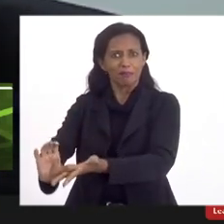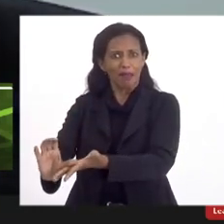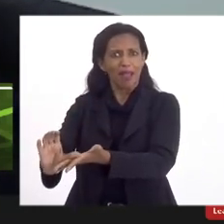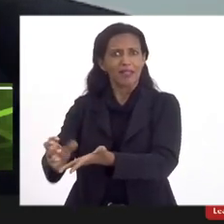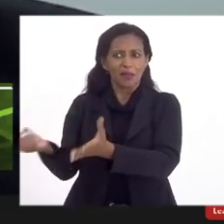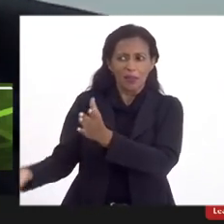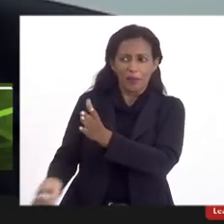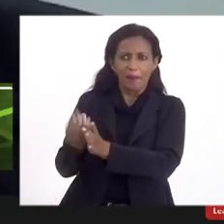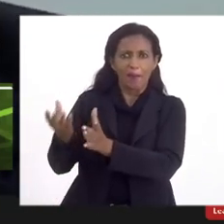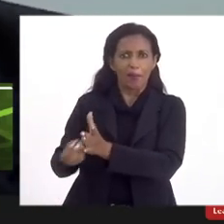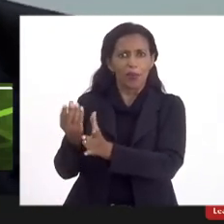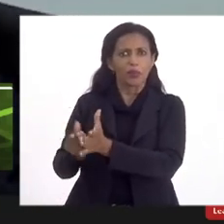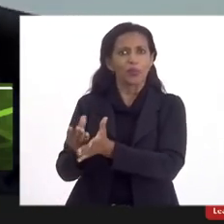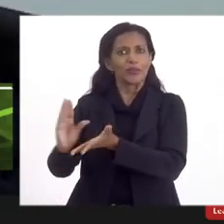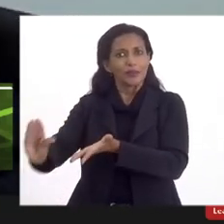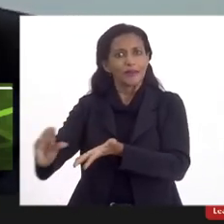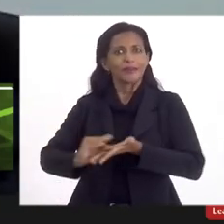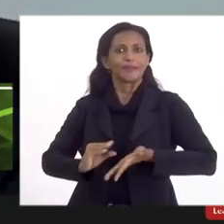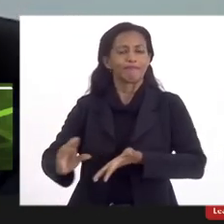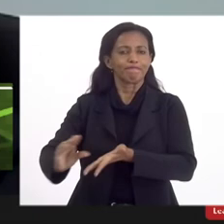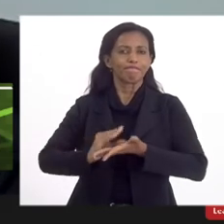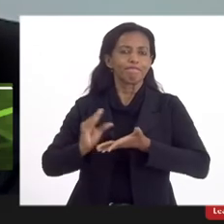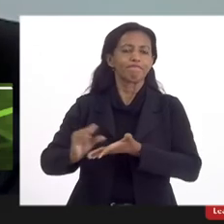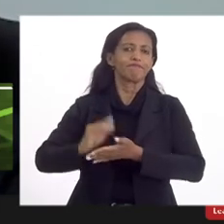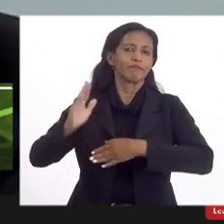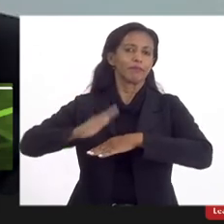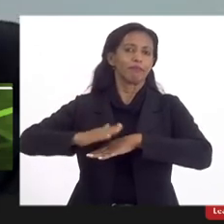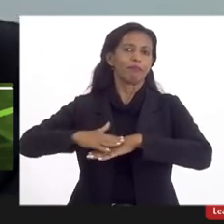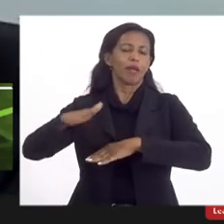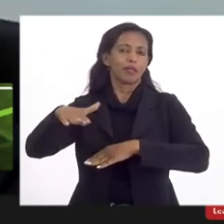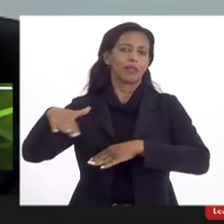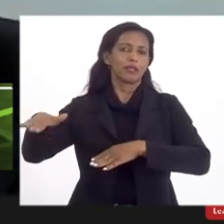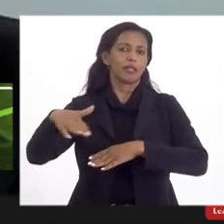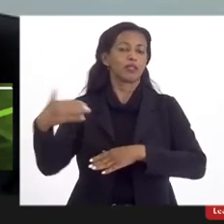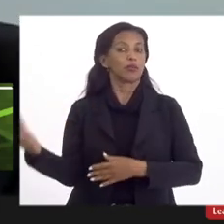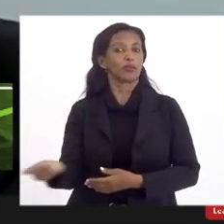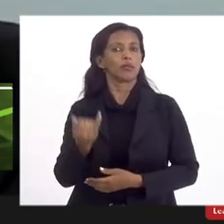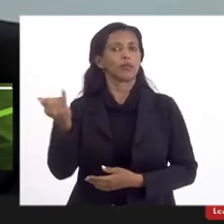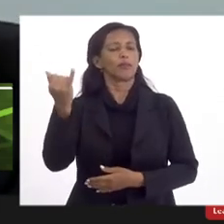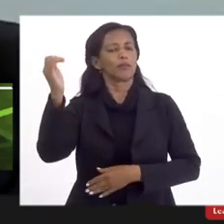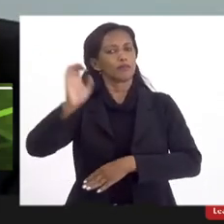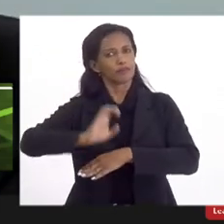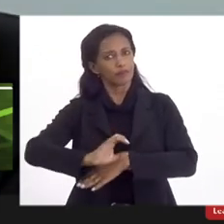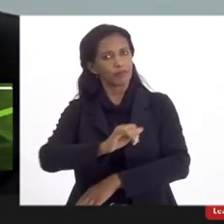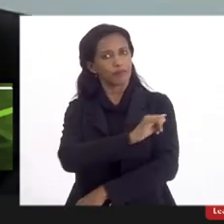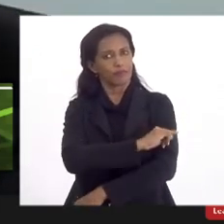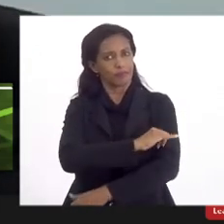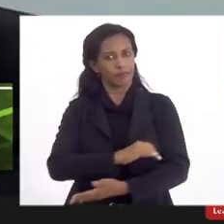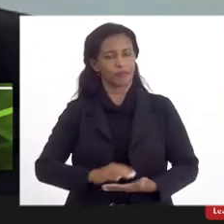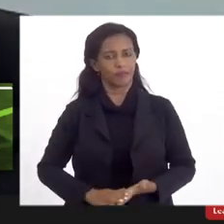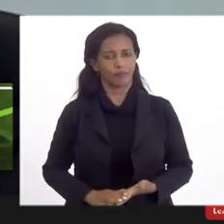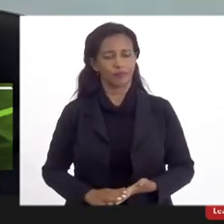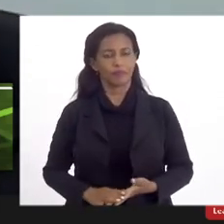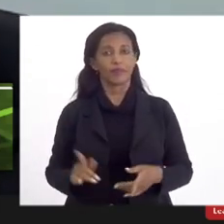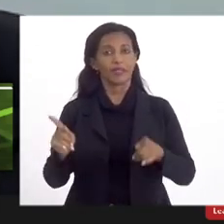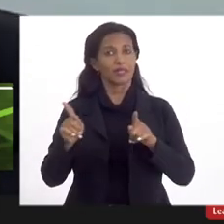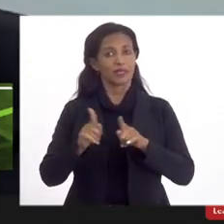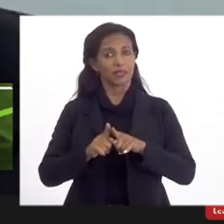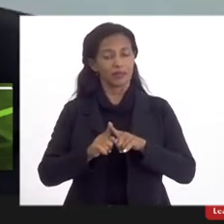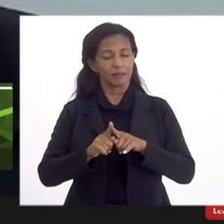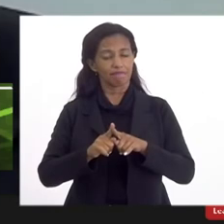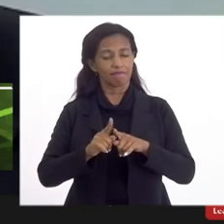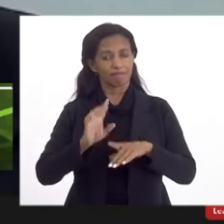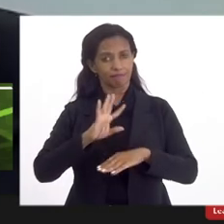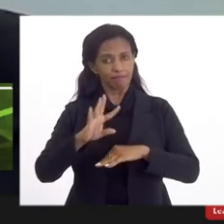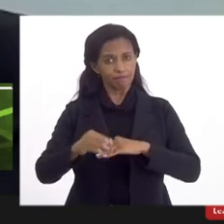e está sendo retirado recursos dessa região tão importante da cidade do Rio de Janeiro e para completar eu queria